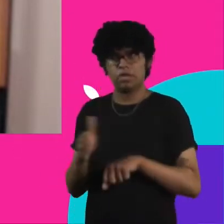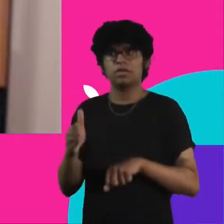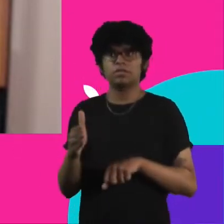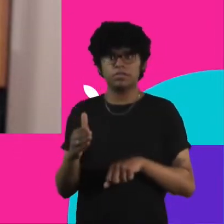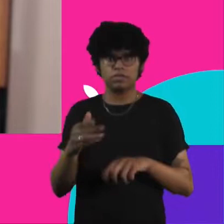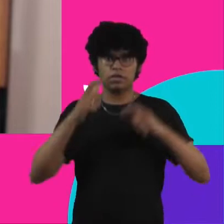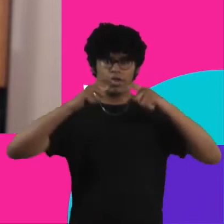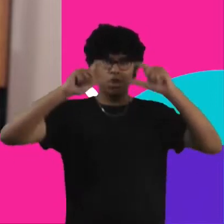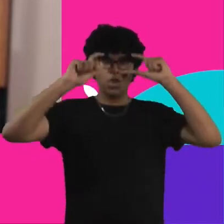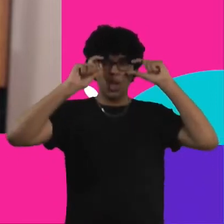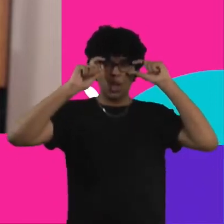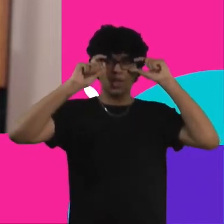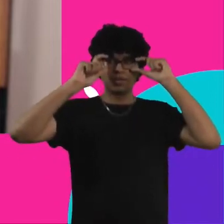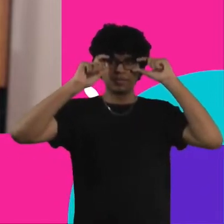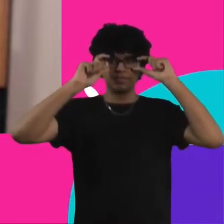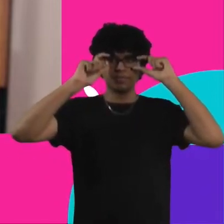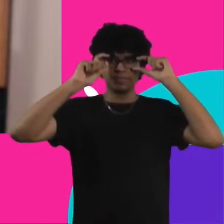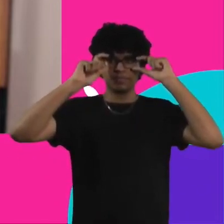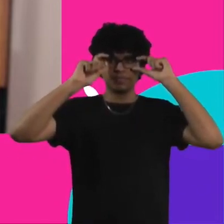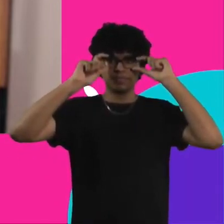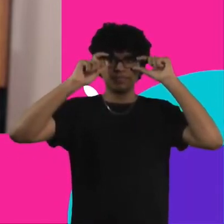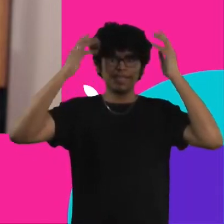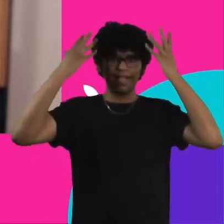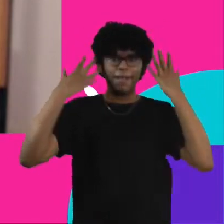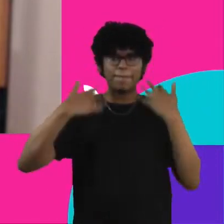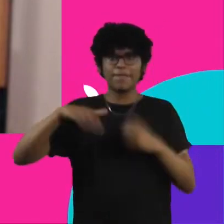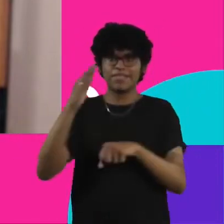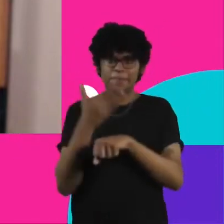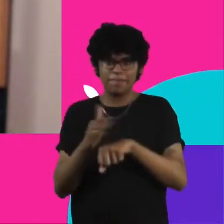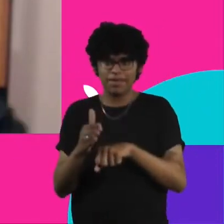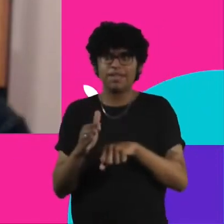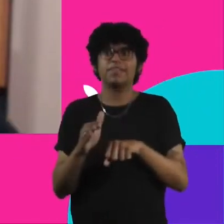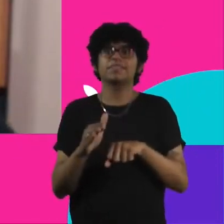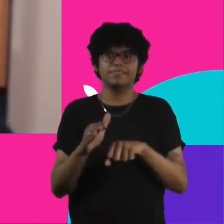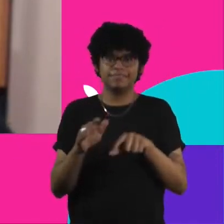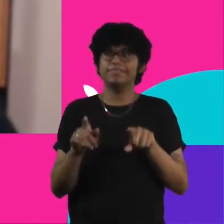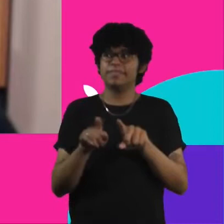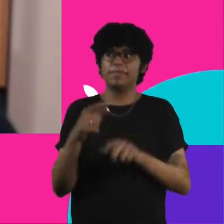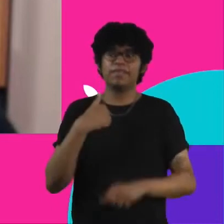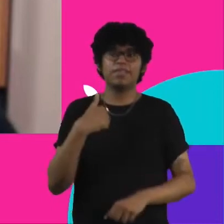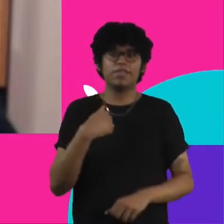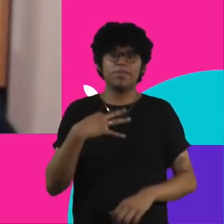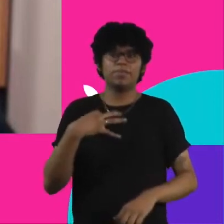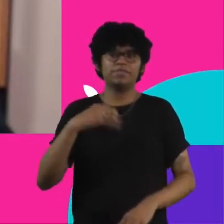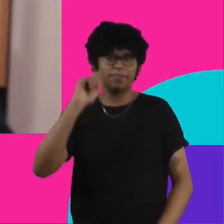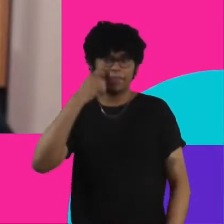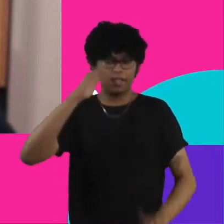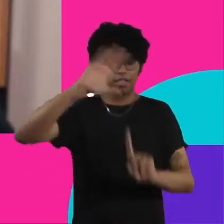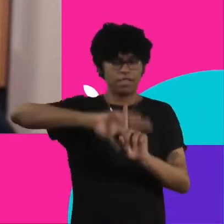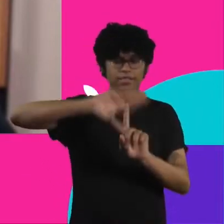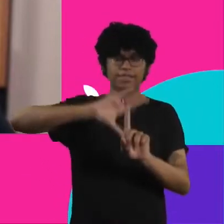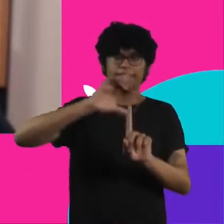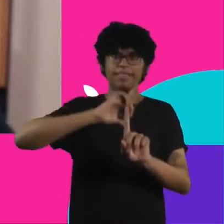estou com óculos, eu tenho cabelos grisalhos e estou vestindo uma blusa preta e atrás de mim